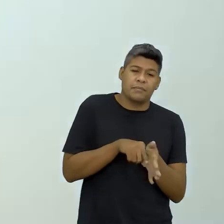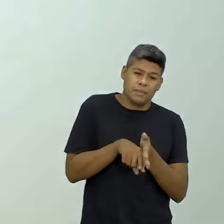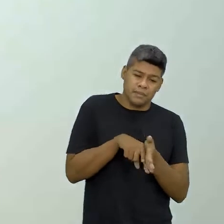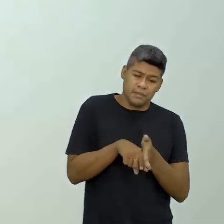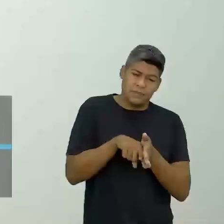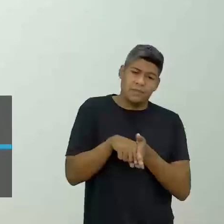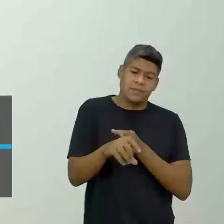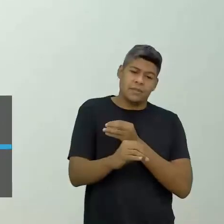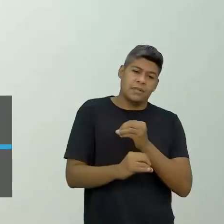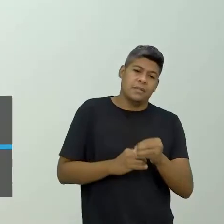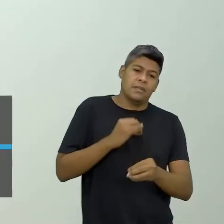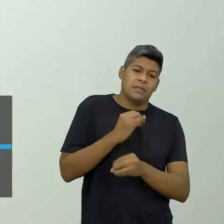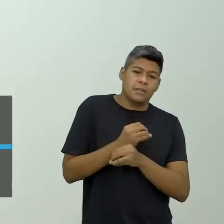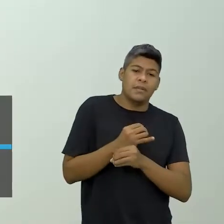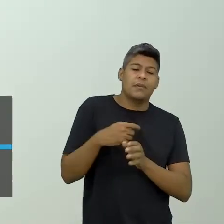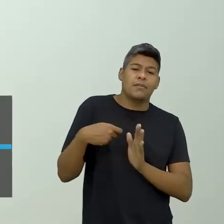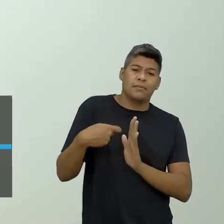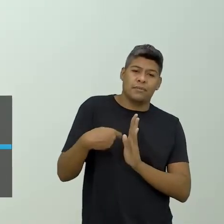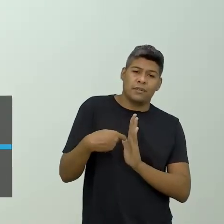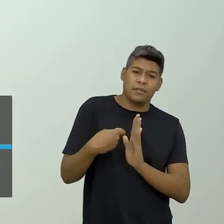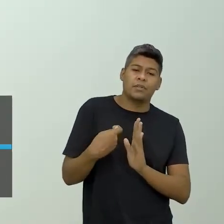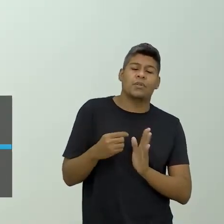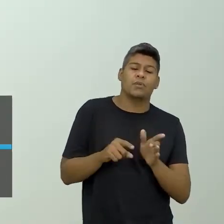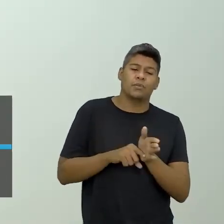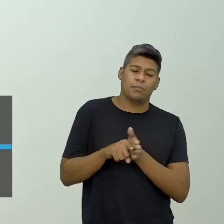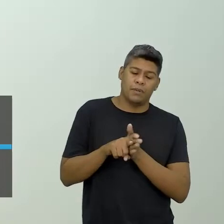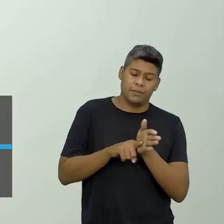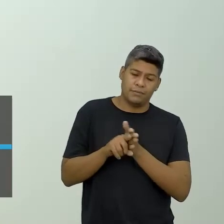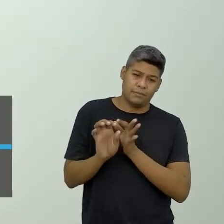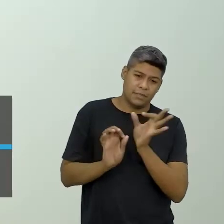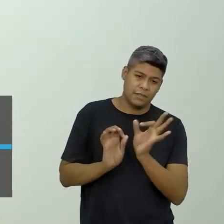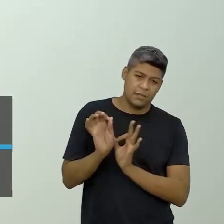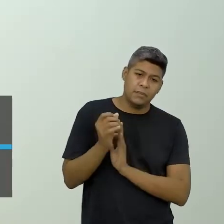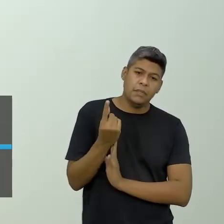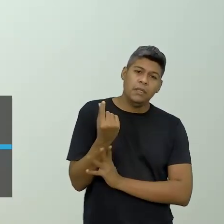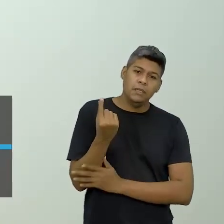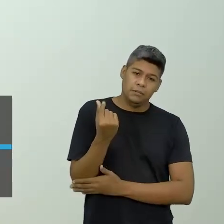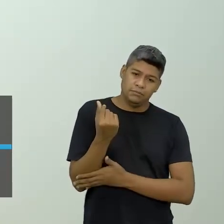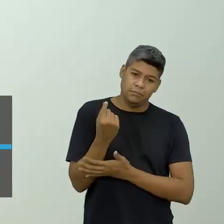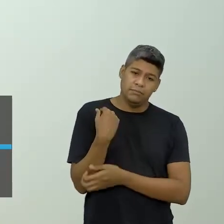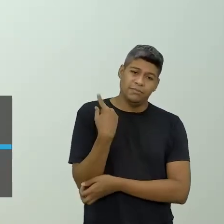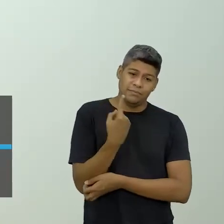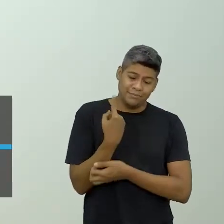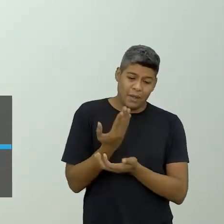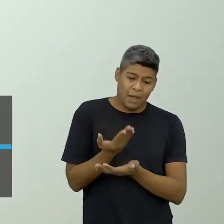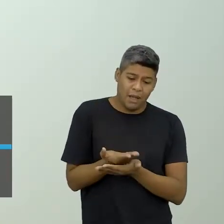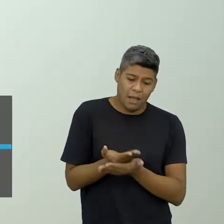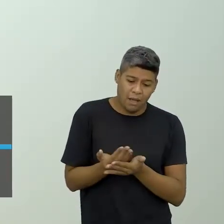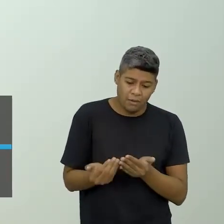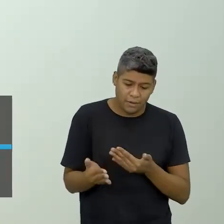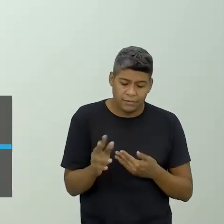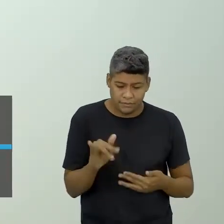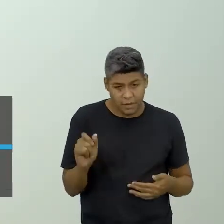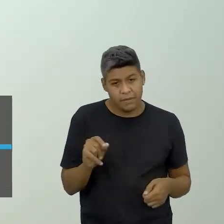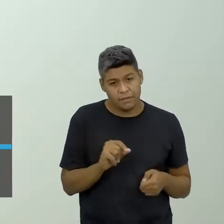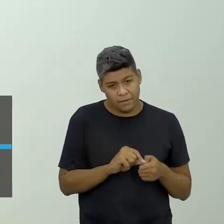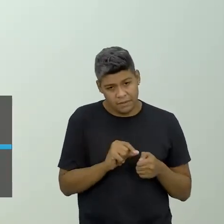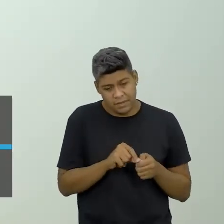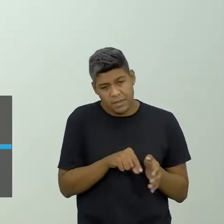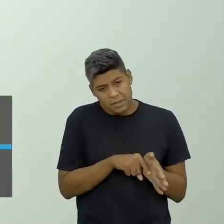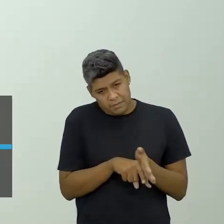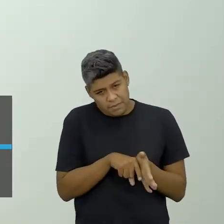internet de vídeos sobre planejamento financeiro. Então, nas próximas aulas, a gente vai fazer uma